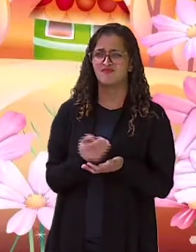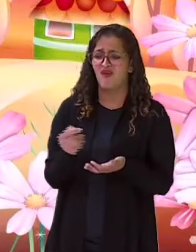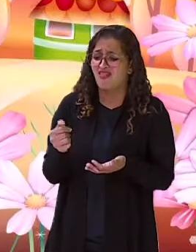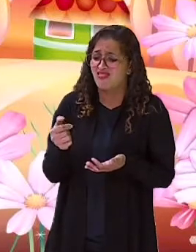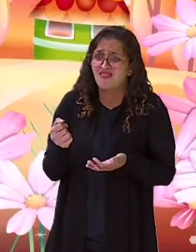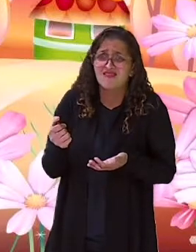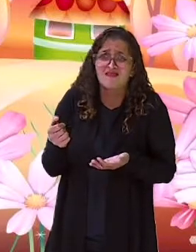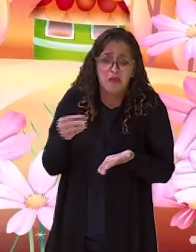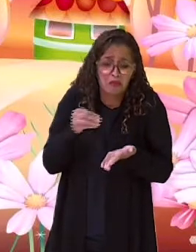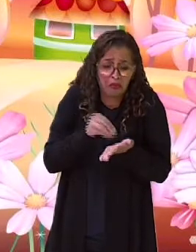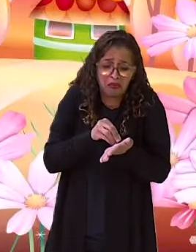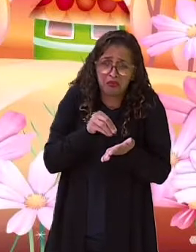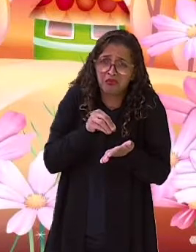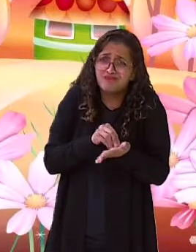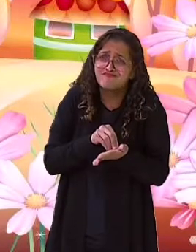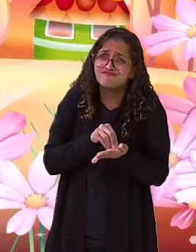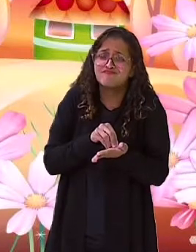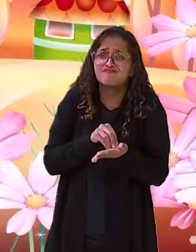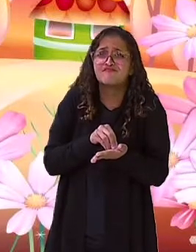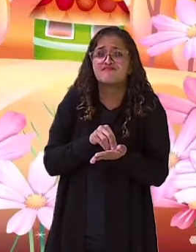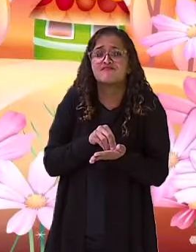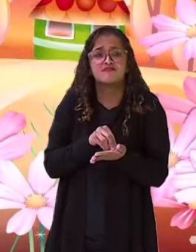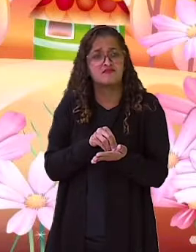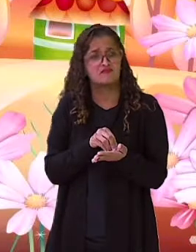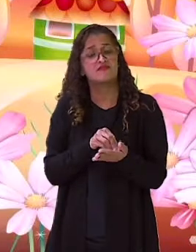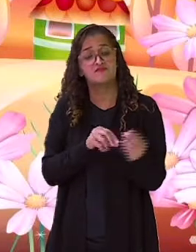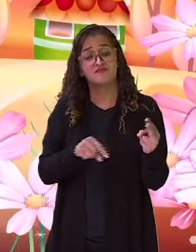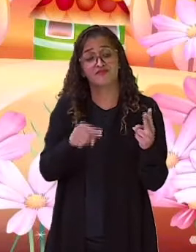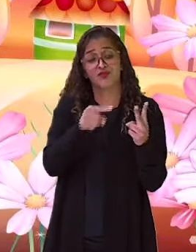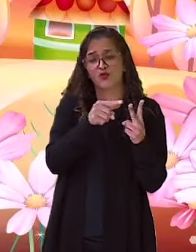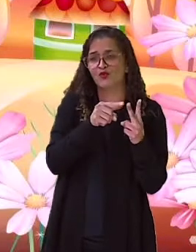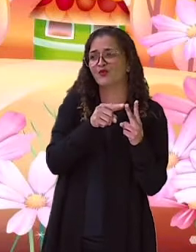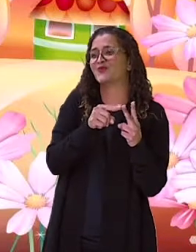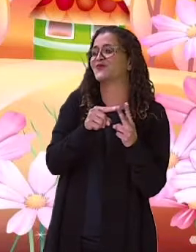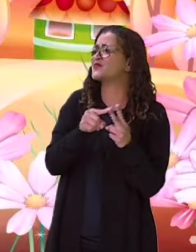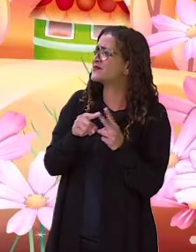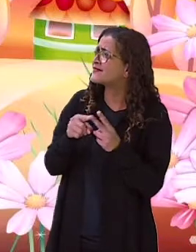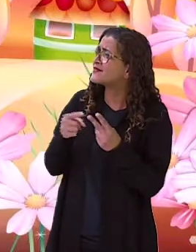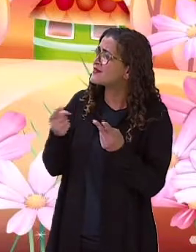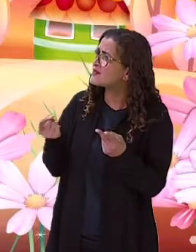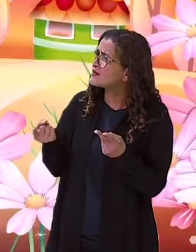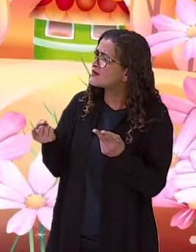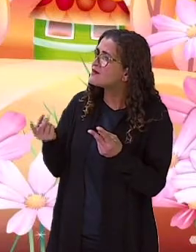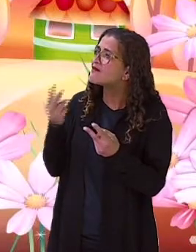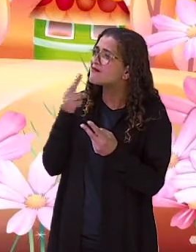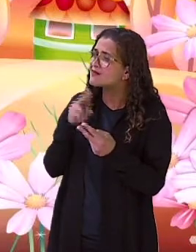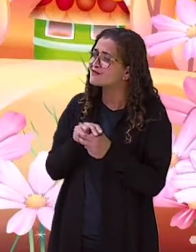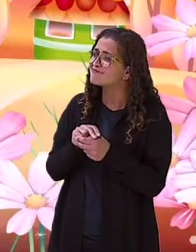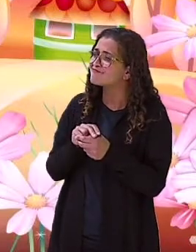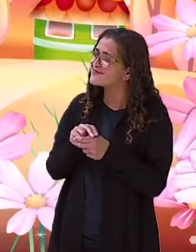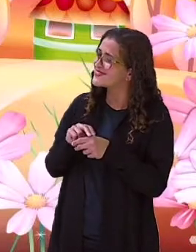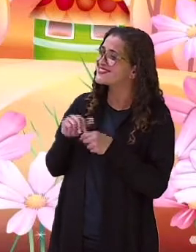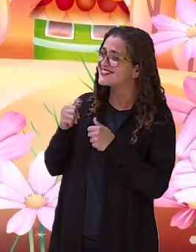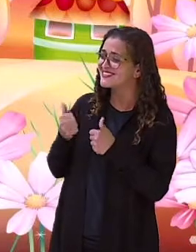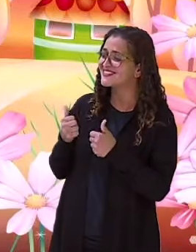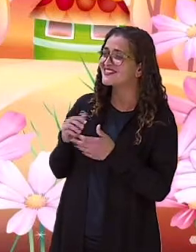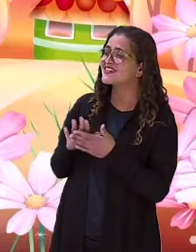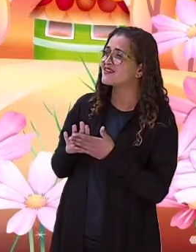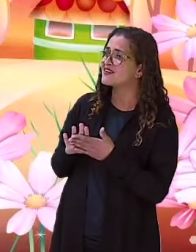não tem e me falta. A outra moça entrou na conversa. Parecia espantável.